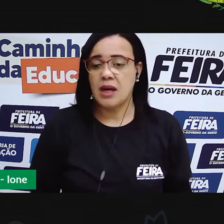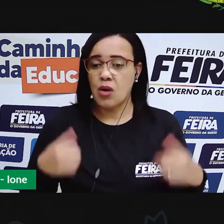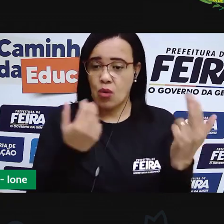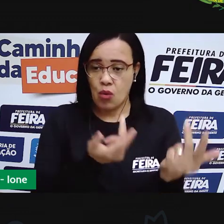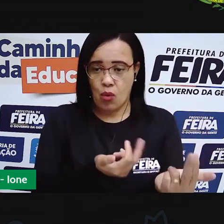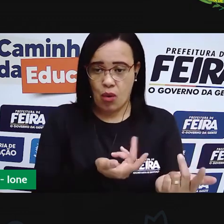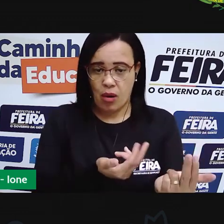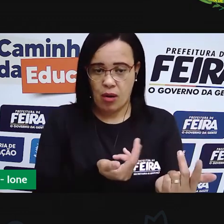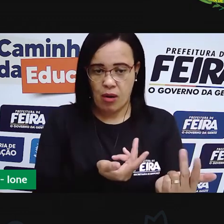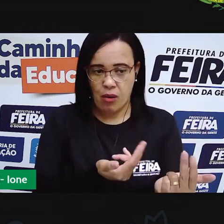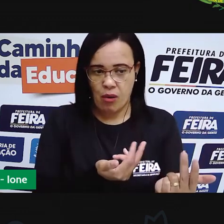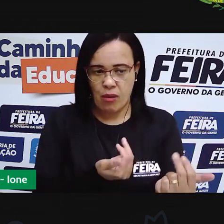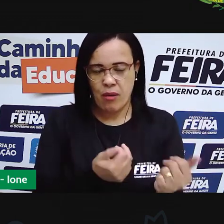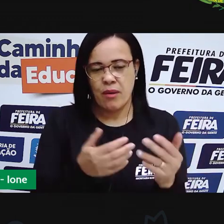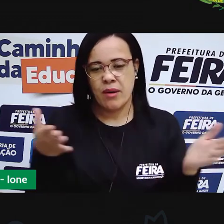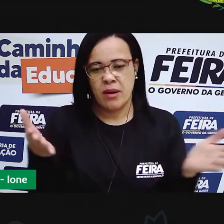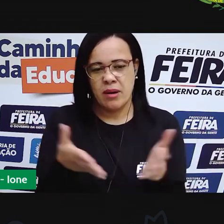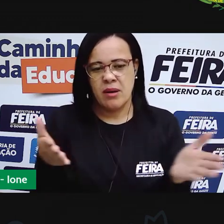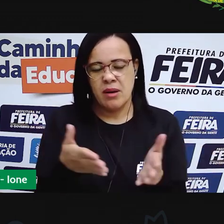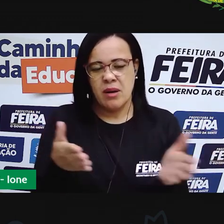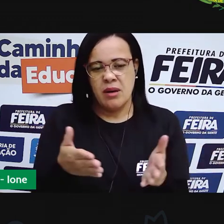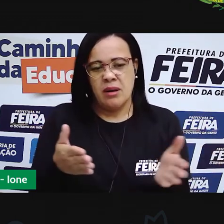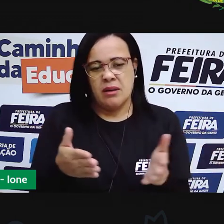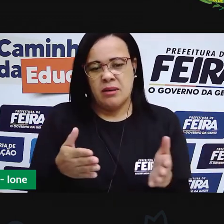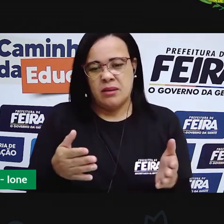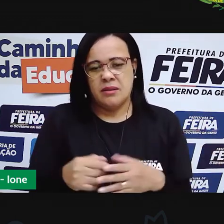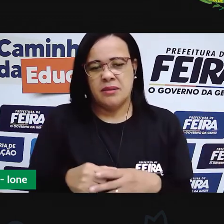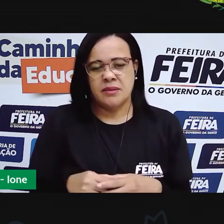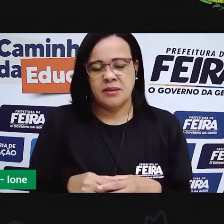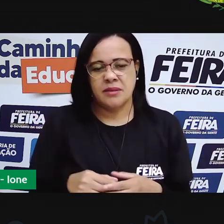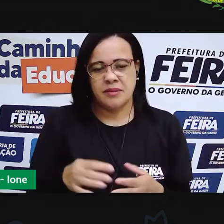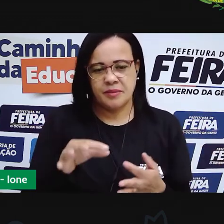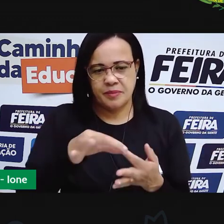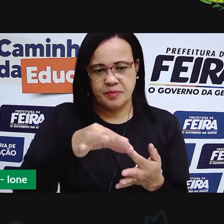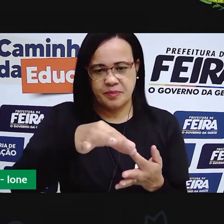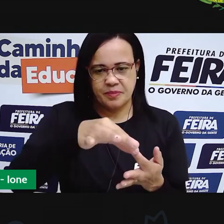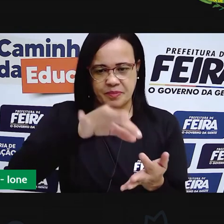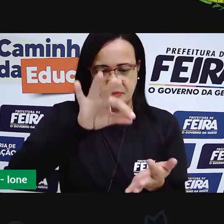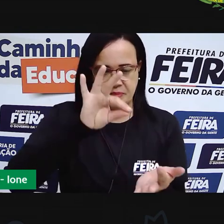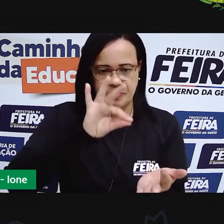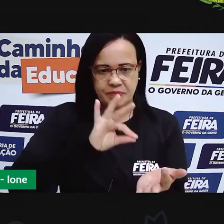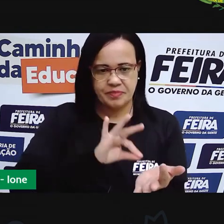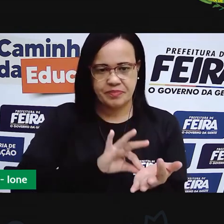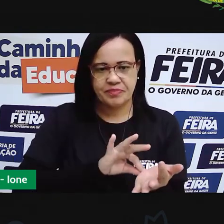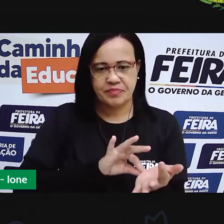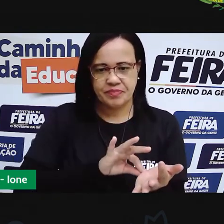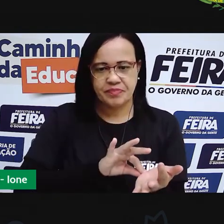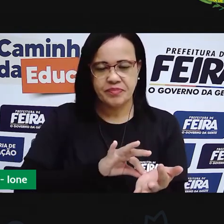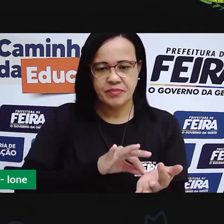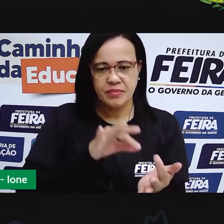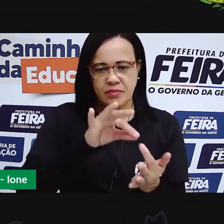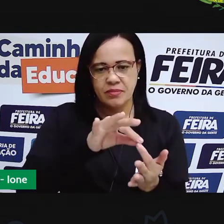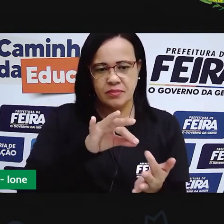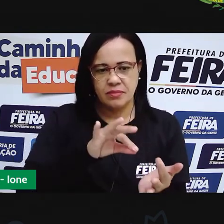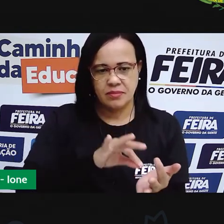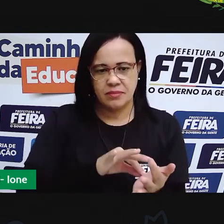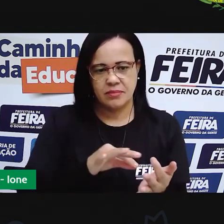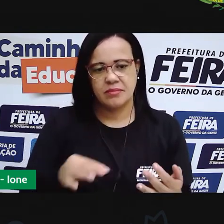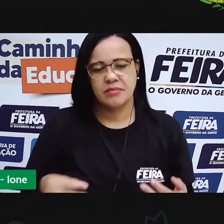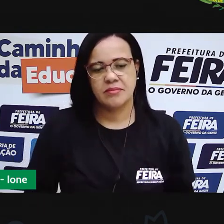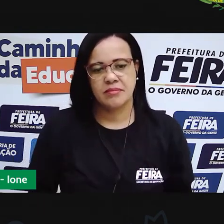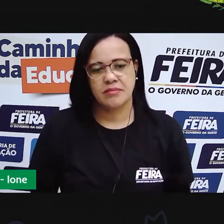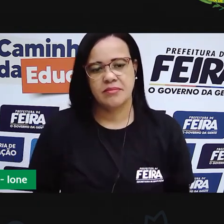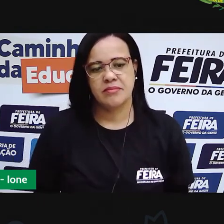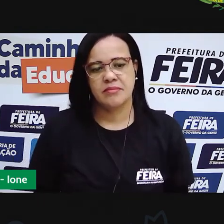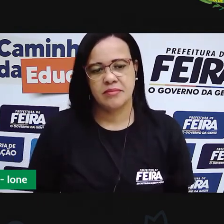agora você vai pegar a ponta do lado esquerdo do lado superior esquerdo